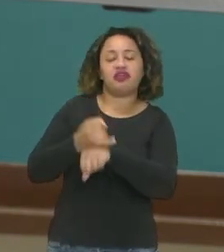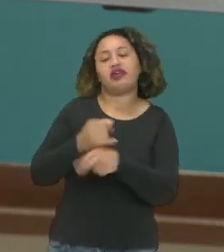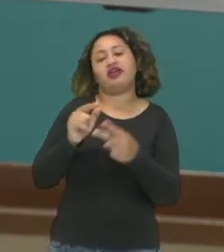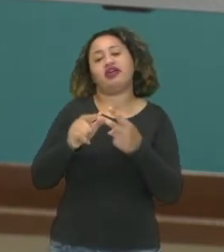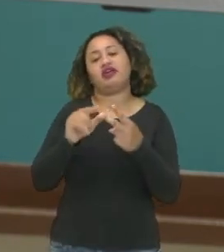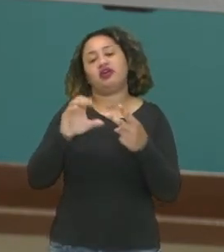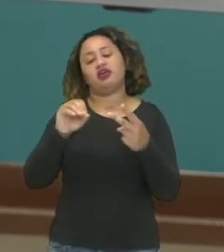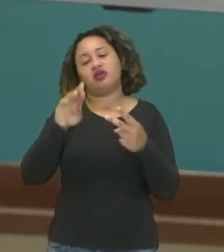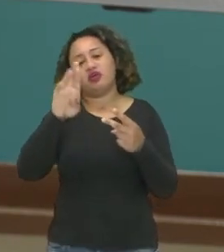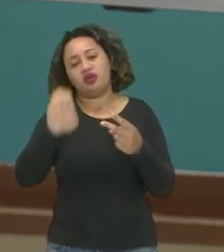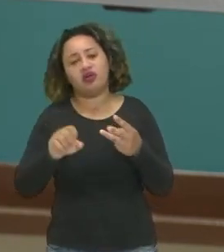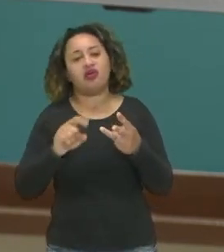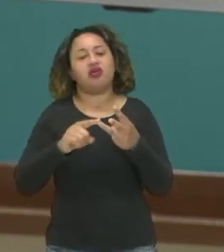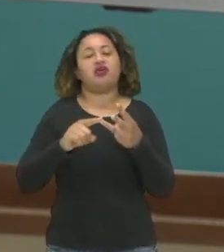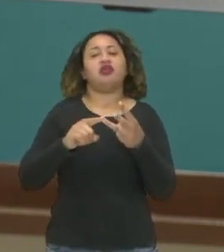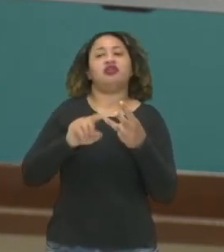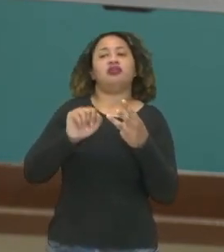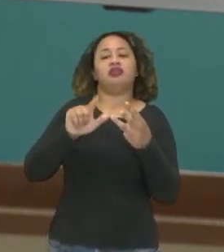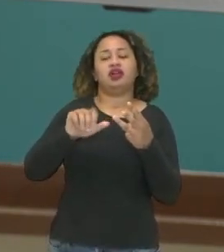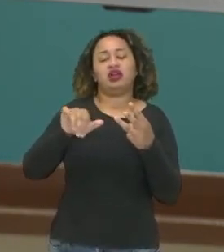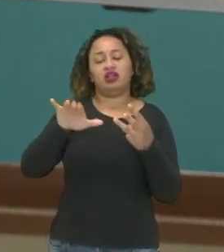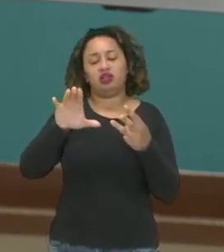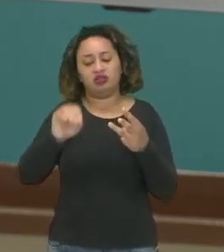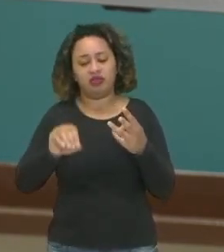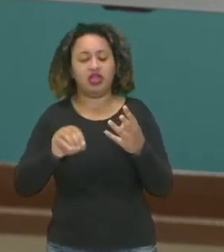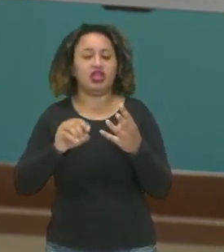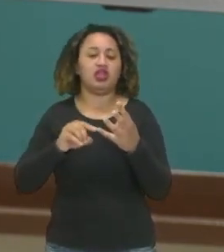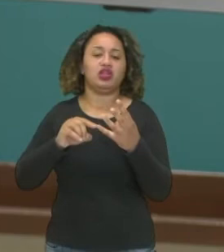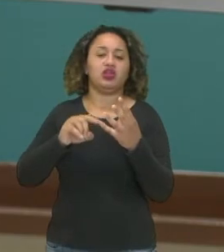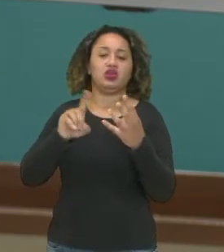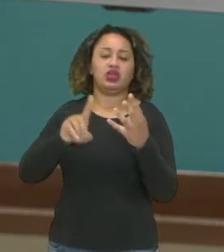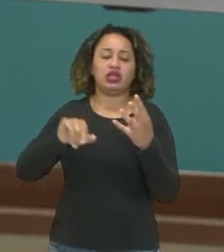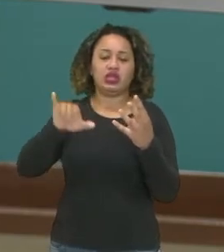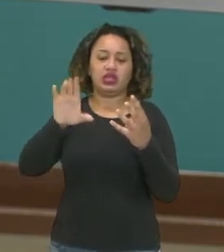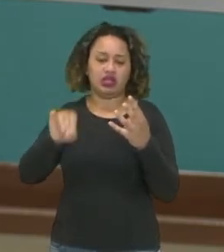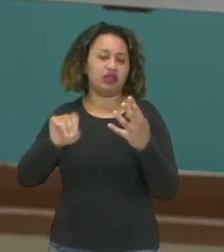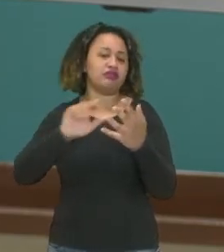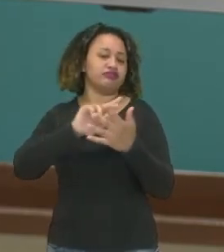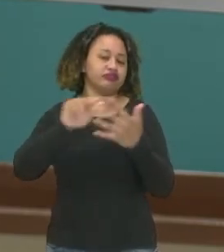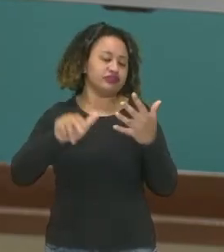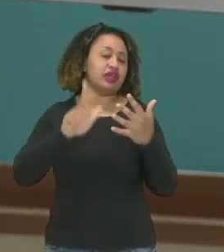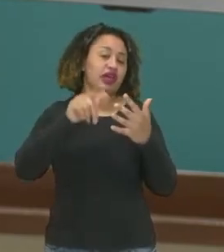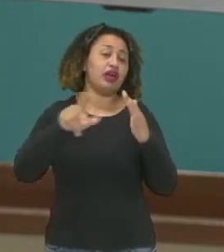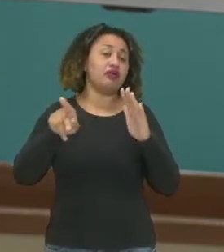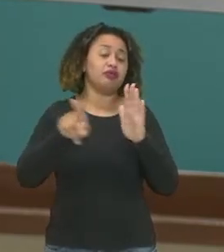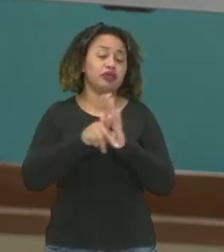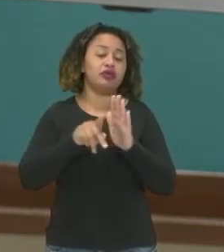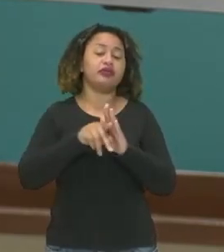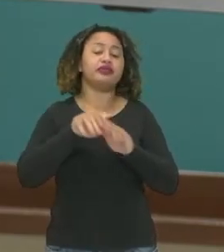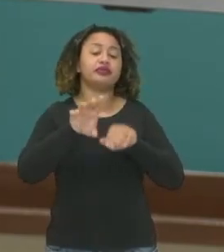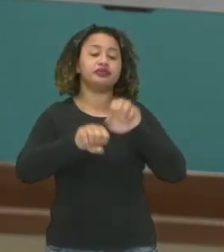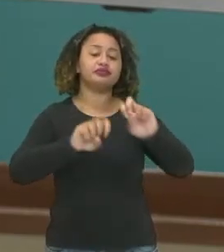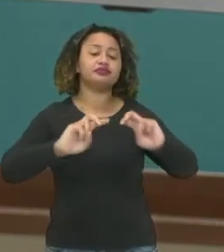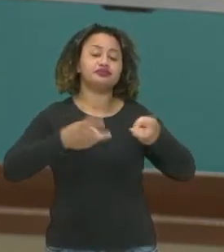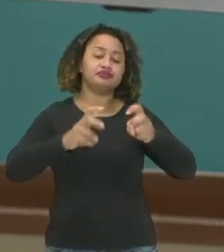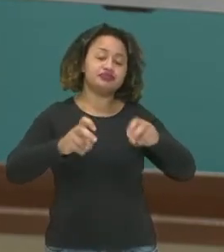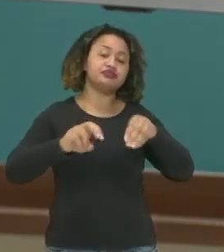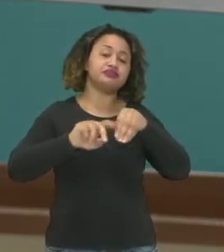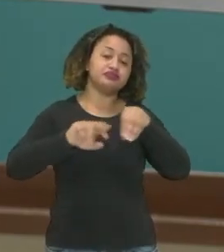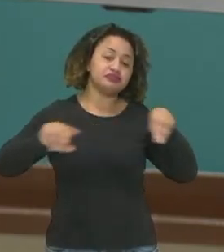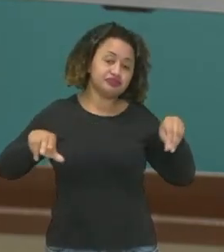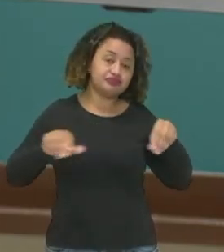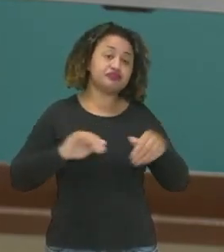a bauxita, que é o alumínio, o zinco, o manganês. Tudo isso faz parte, portanto, do extrativismo, né? E